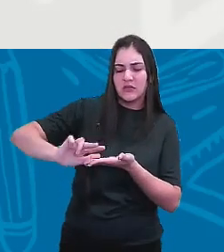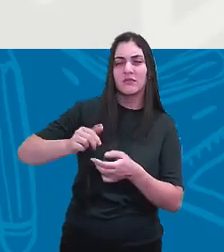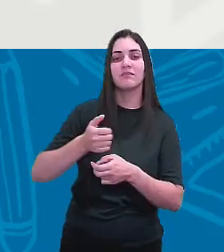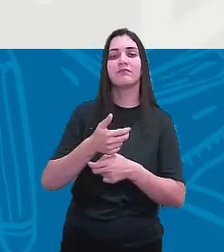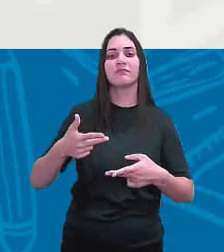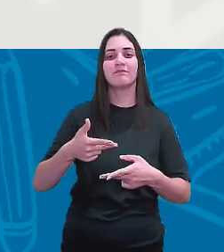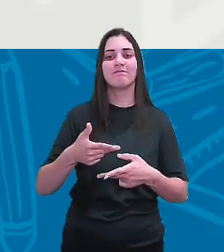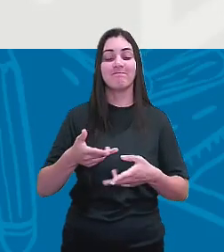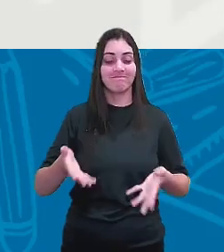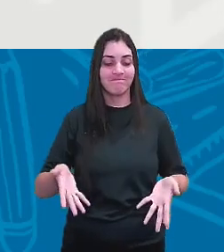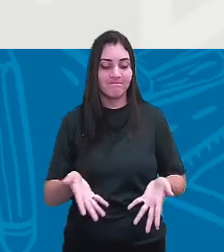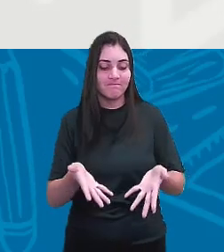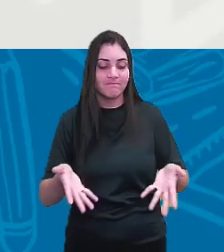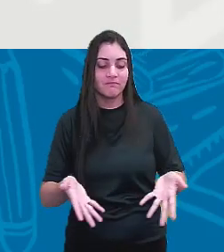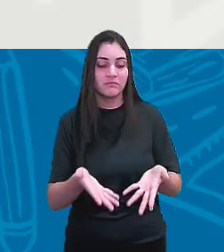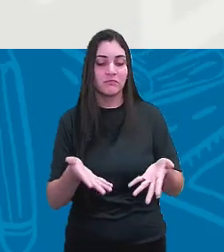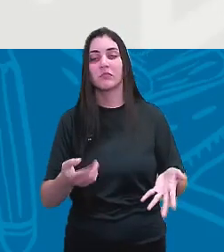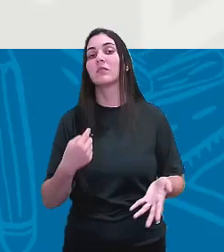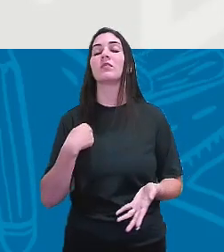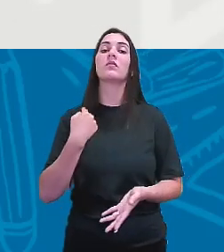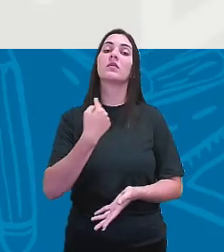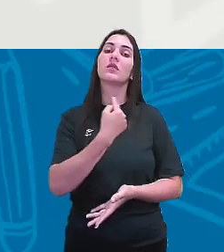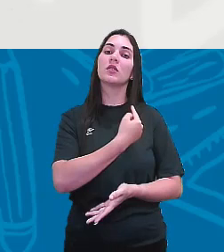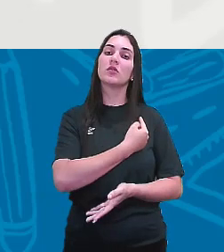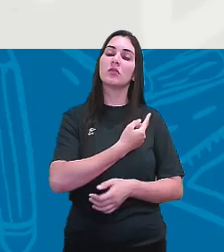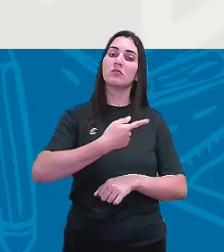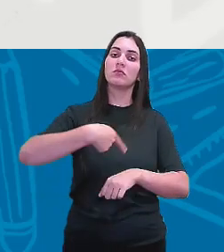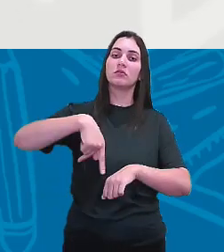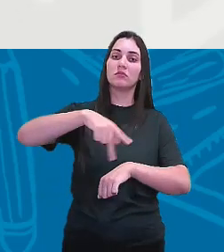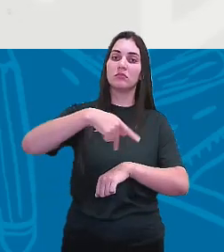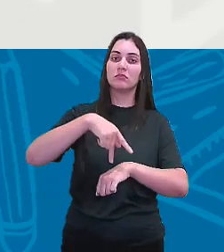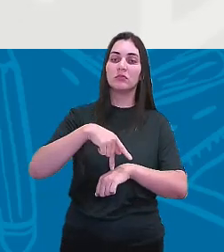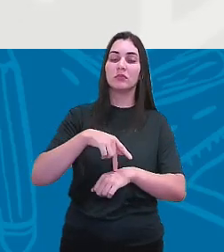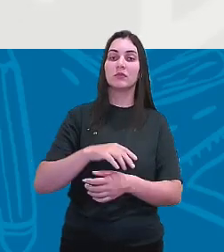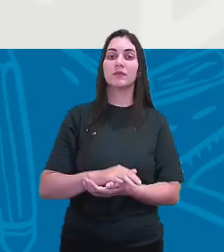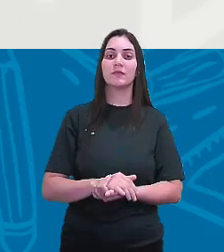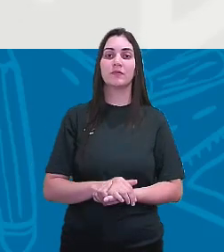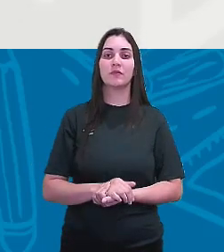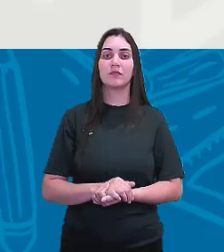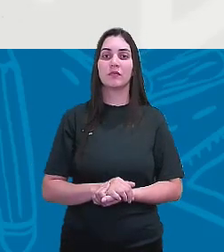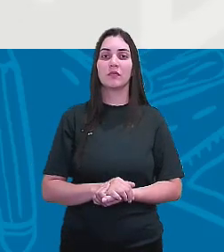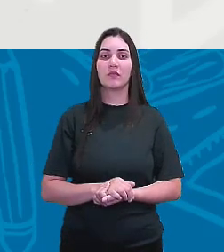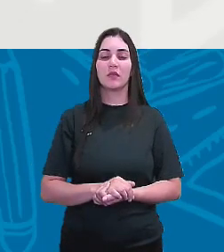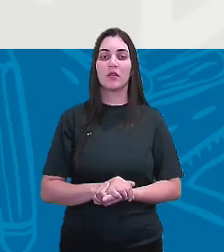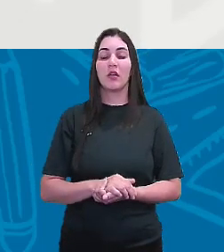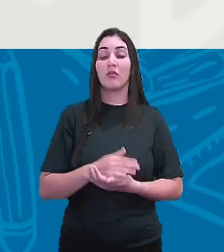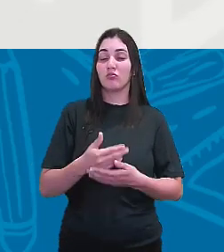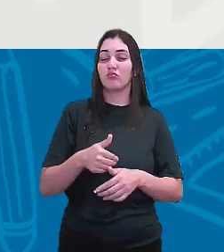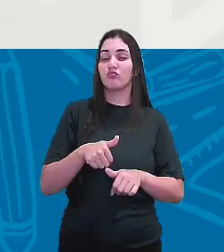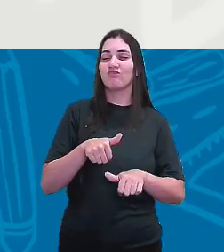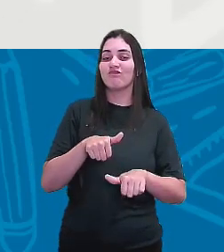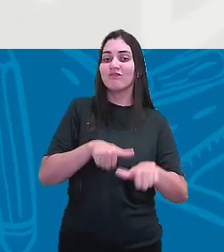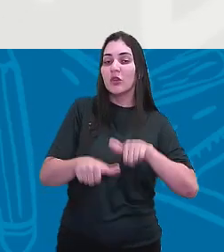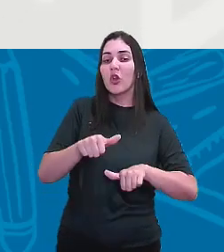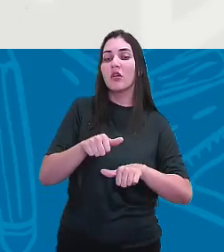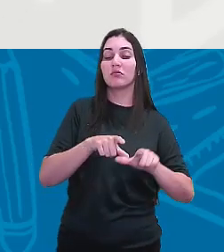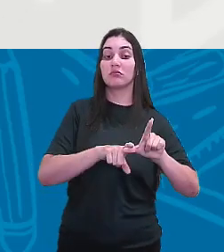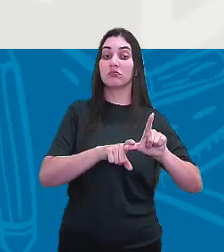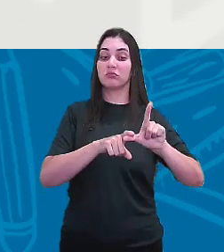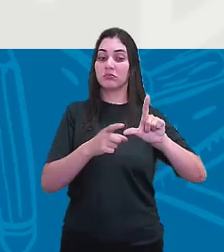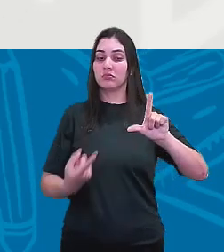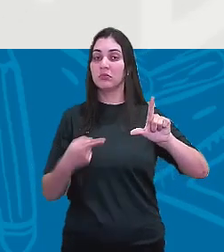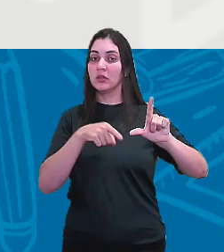contribuíram para que o nosso país fosse, ou tornasse independente de Portugal